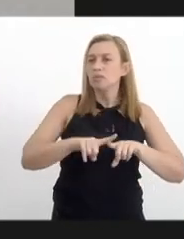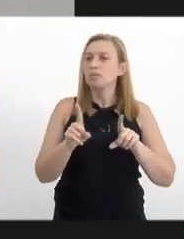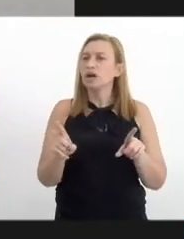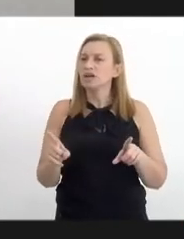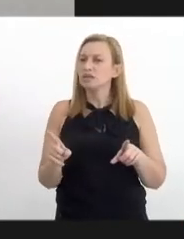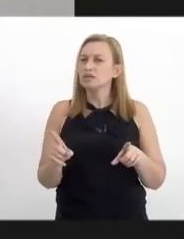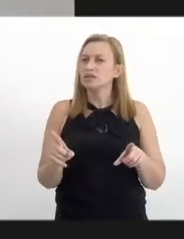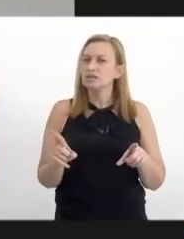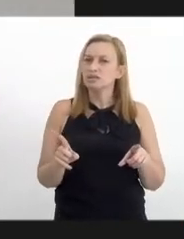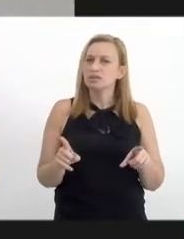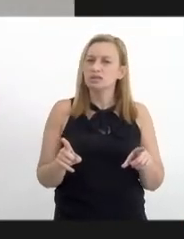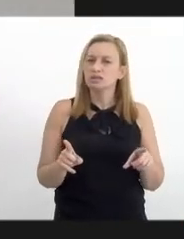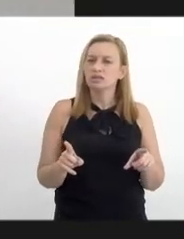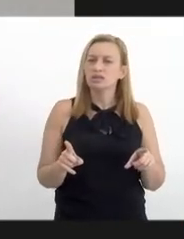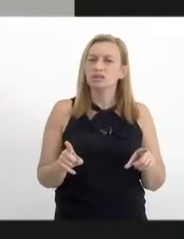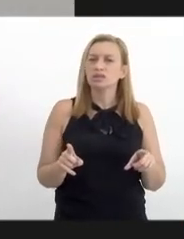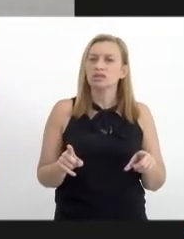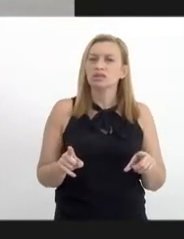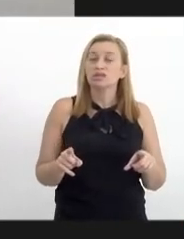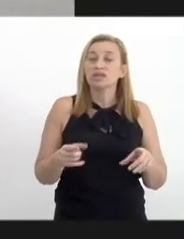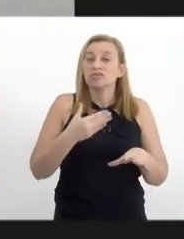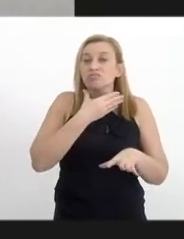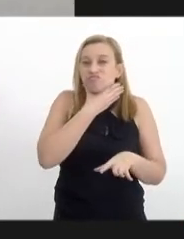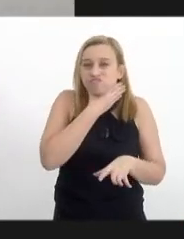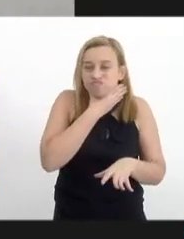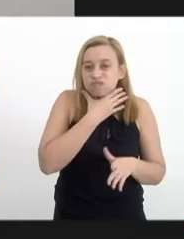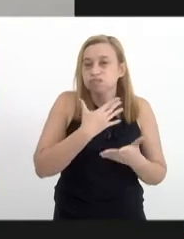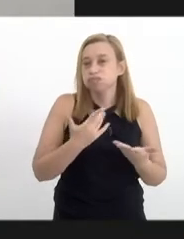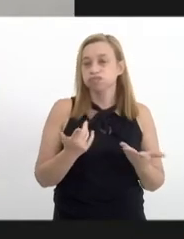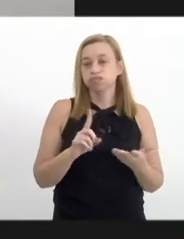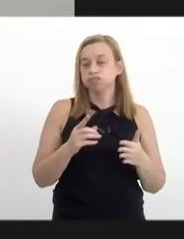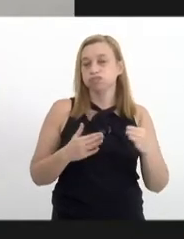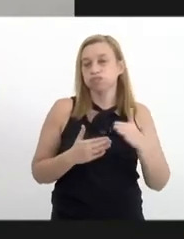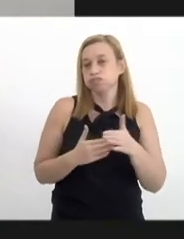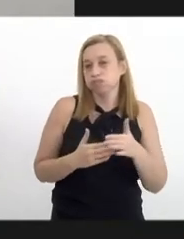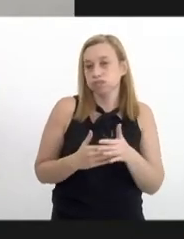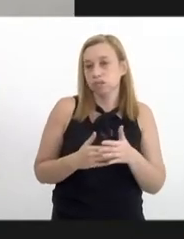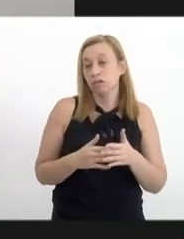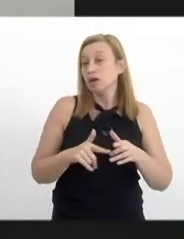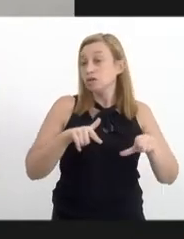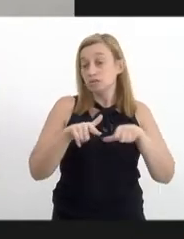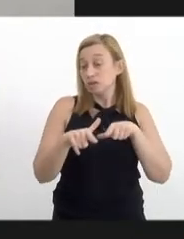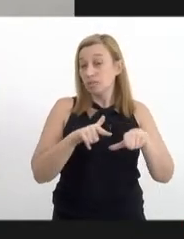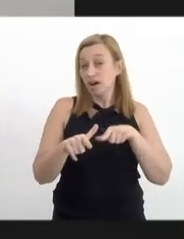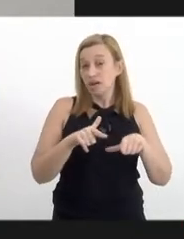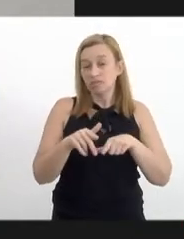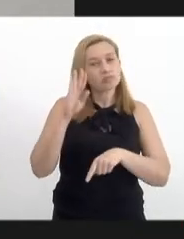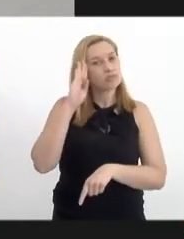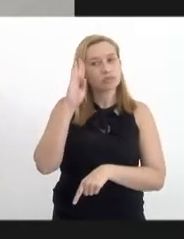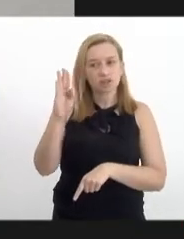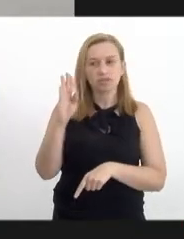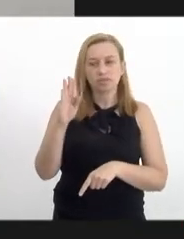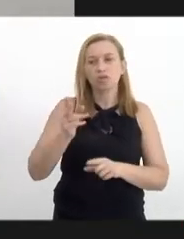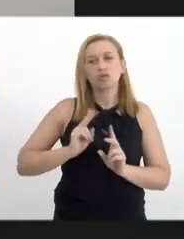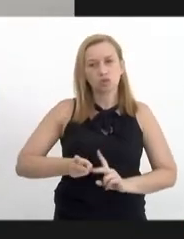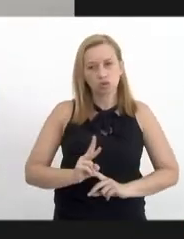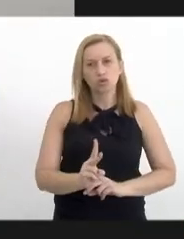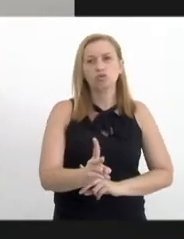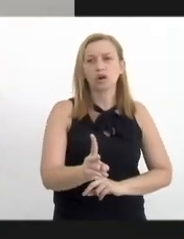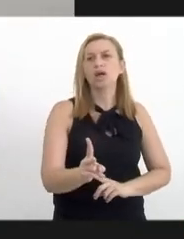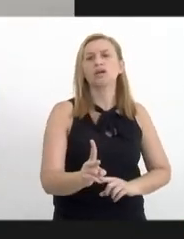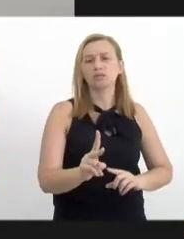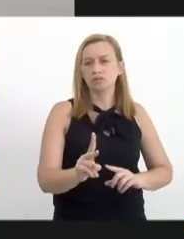as situações de crise não se interromperam. Então, os serviços de saúde mental se mantiveram em